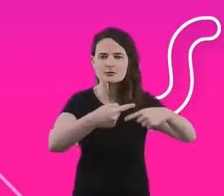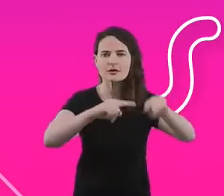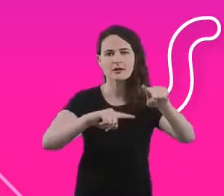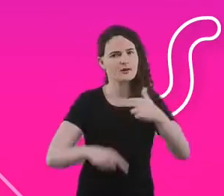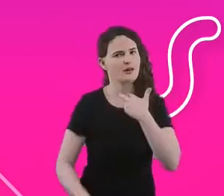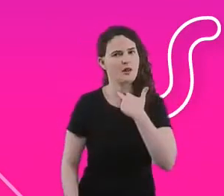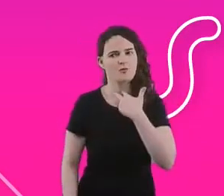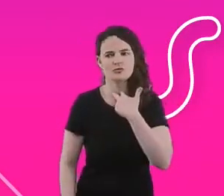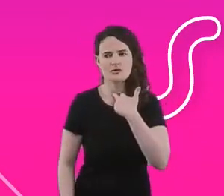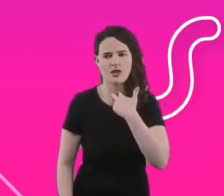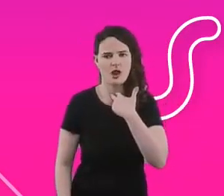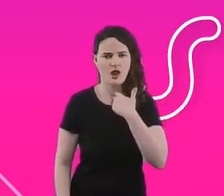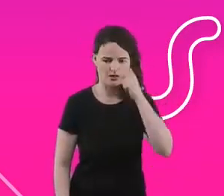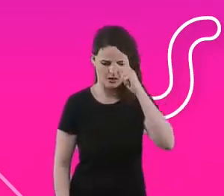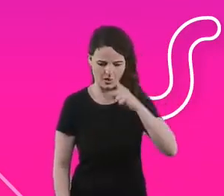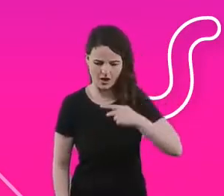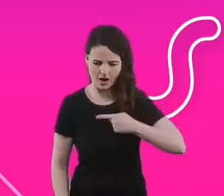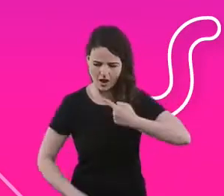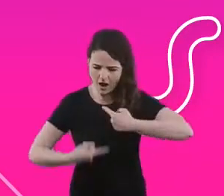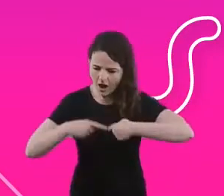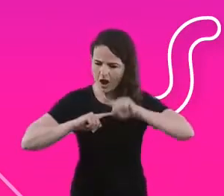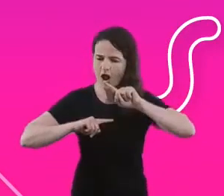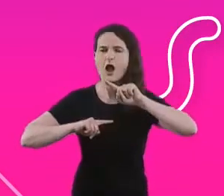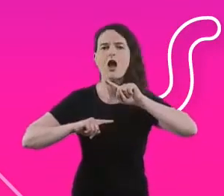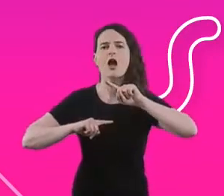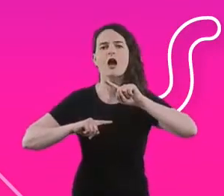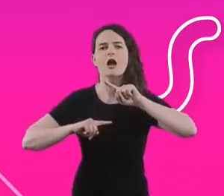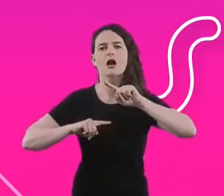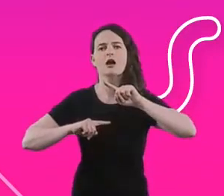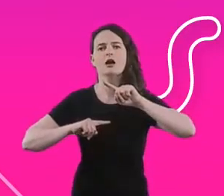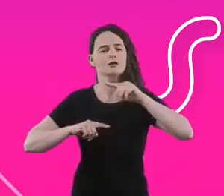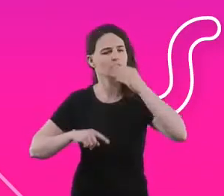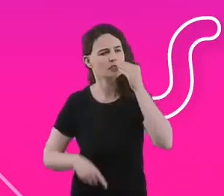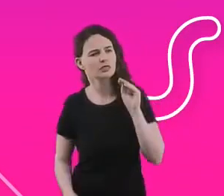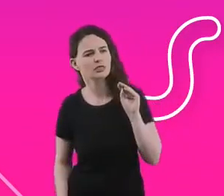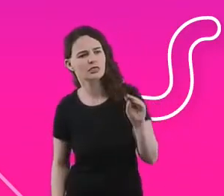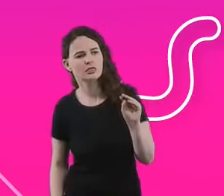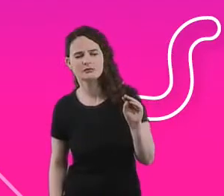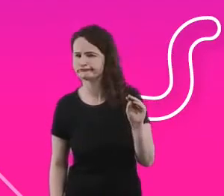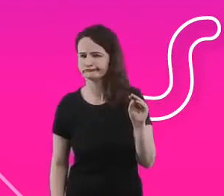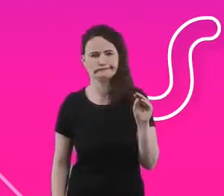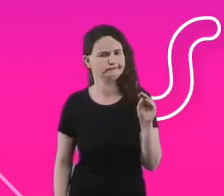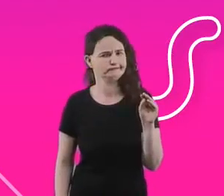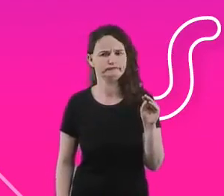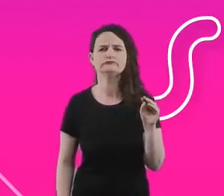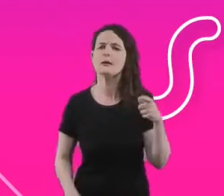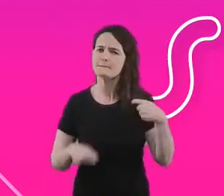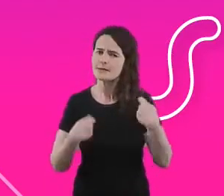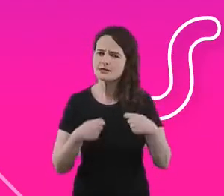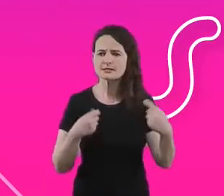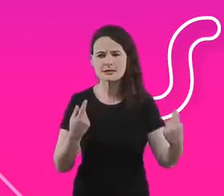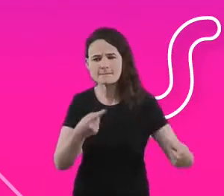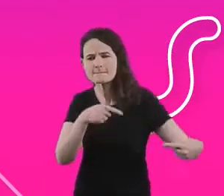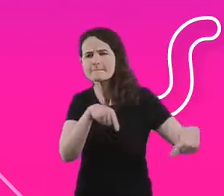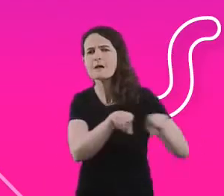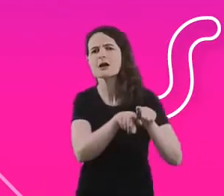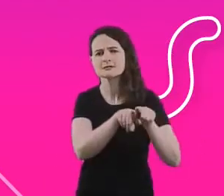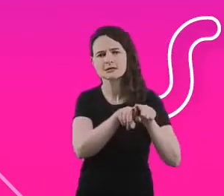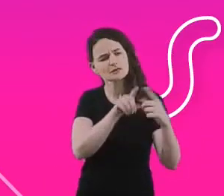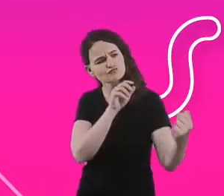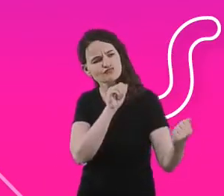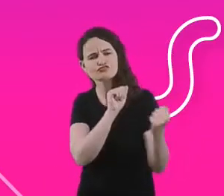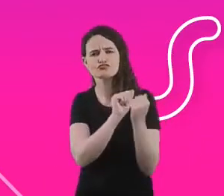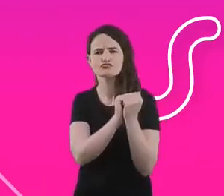que a gente, a Ambev, contrata os fornecedores para fazer o nosso produto, acabou aquilo ali, a tem que envolver os nossos fornecedores, a gente tem que compartilhar esse